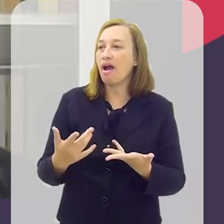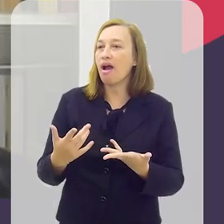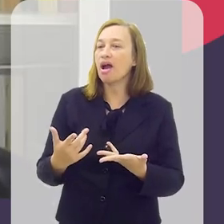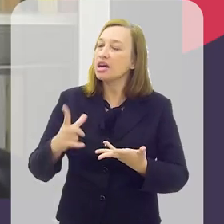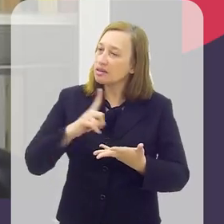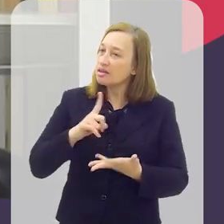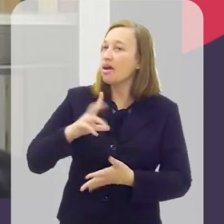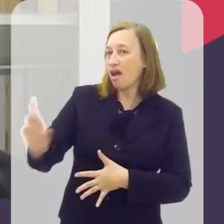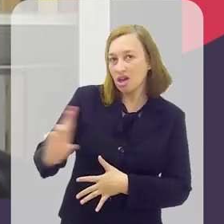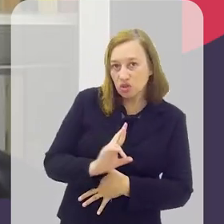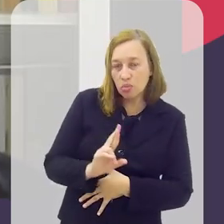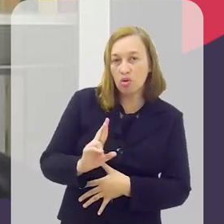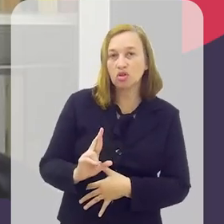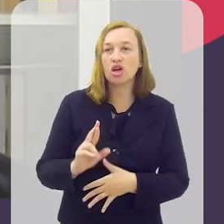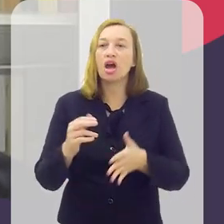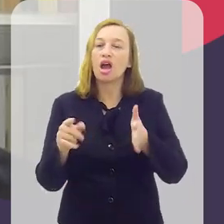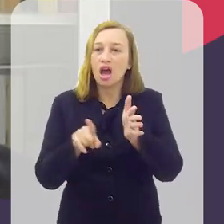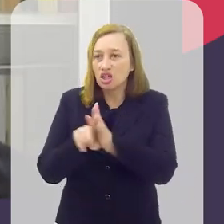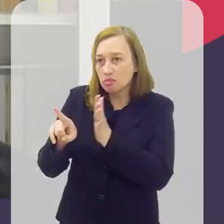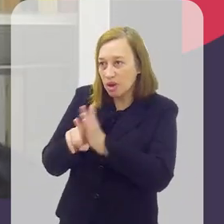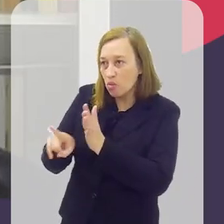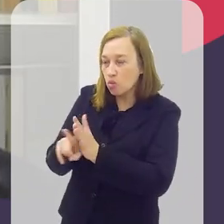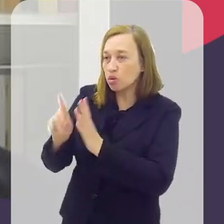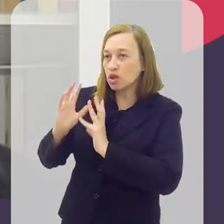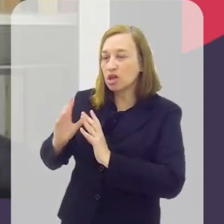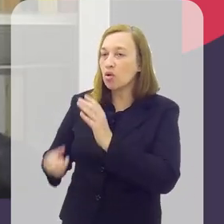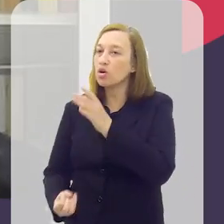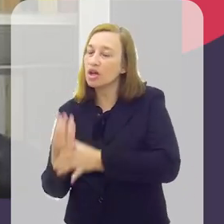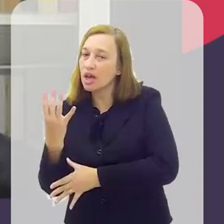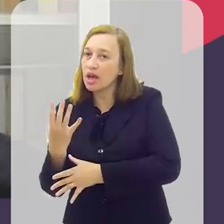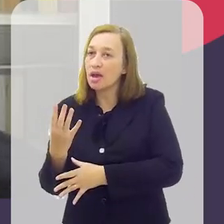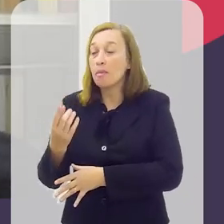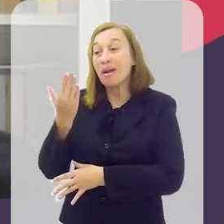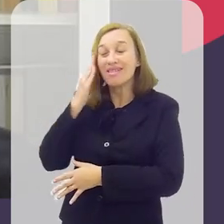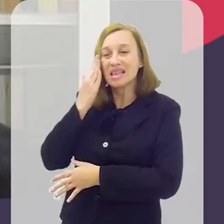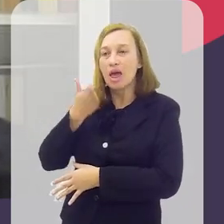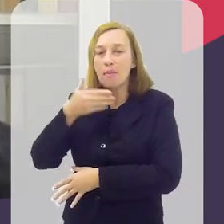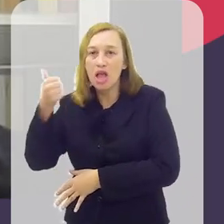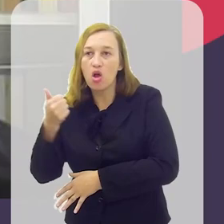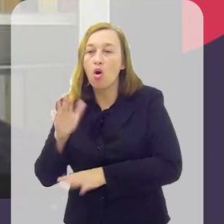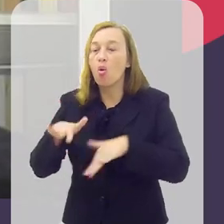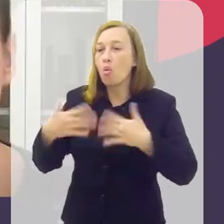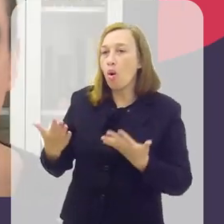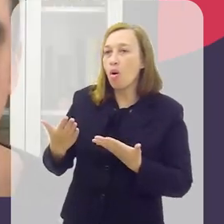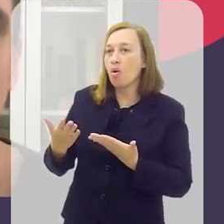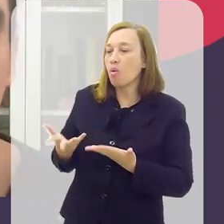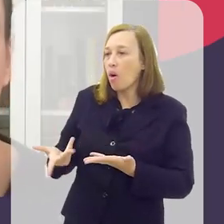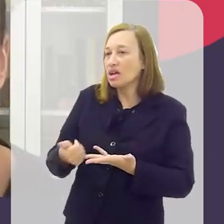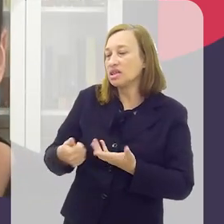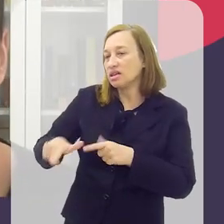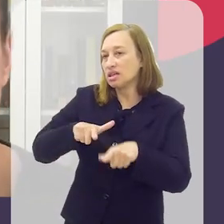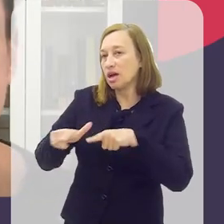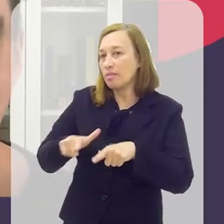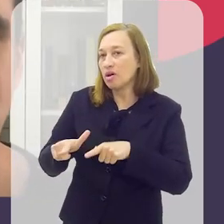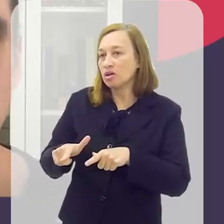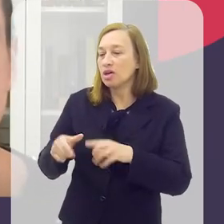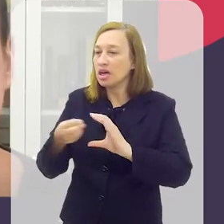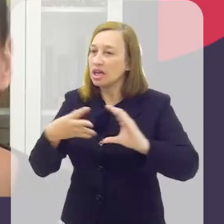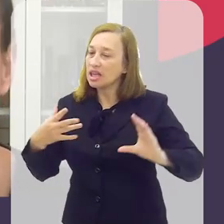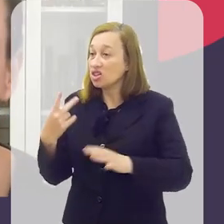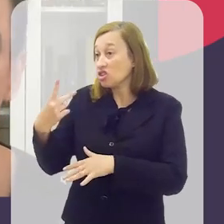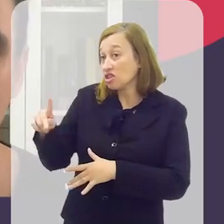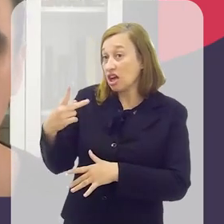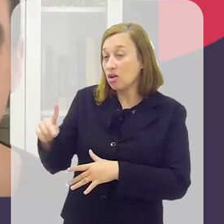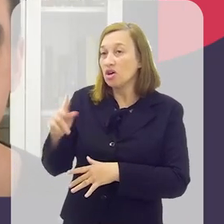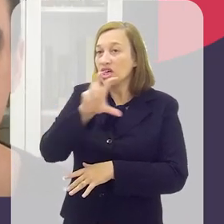ter essa resposta, as perguntas que eu formulei para tentar compreender quais eram as condições de trabalho e o perfil desses entregadores.